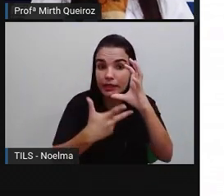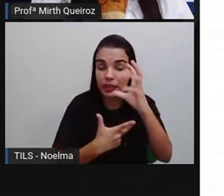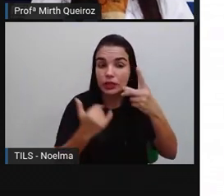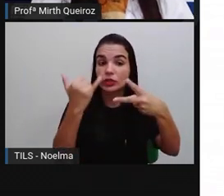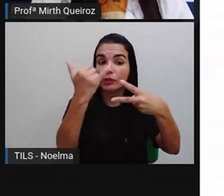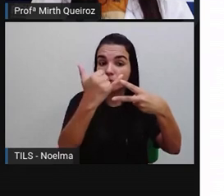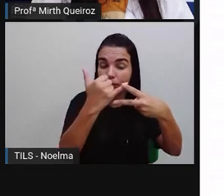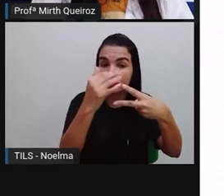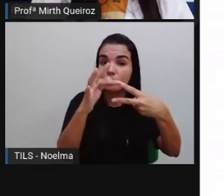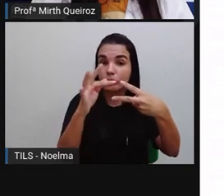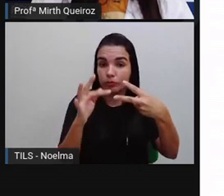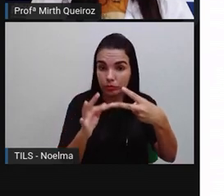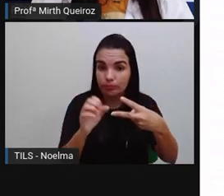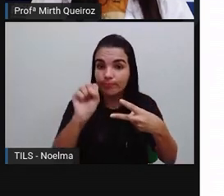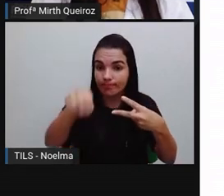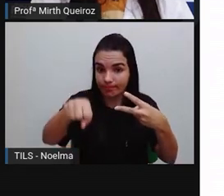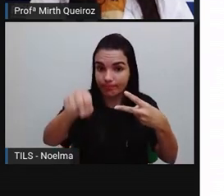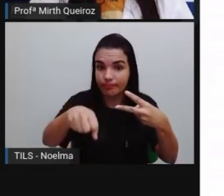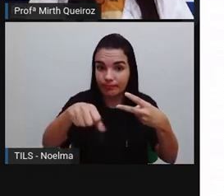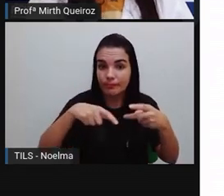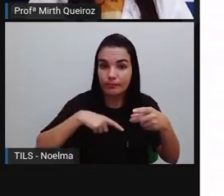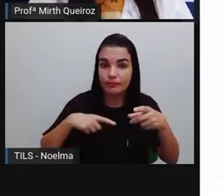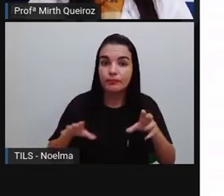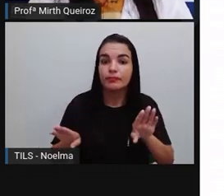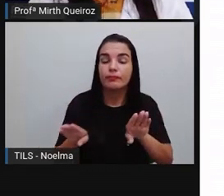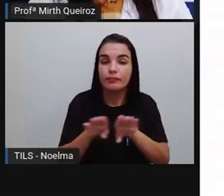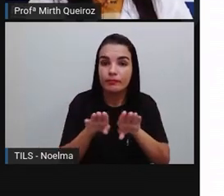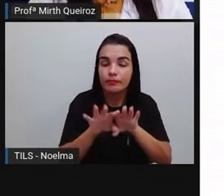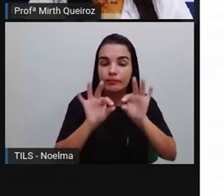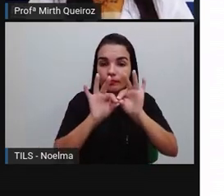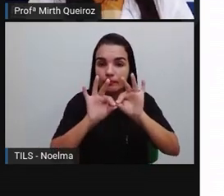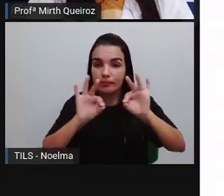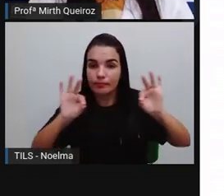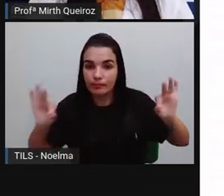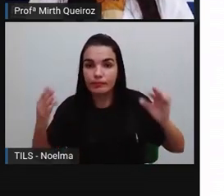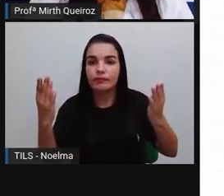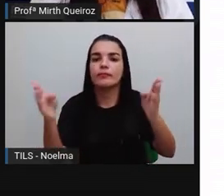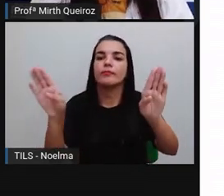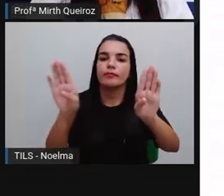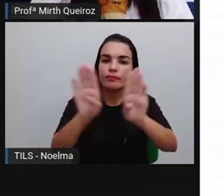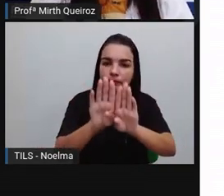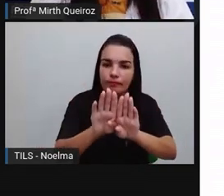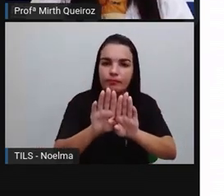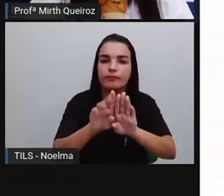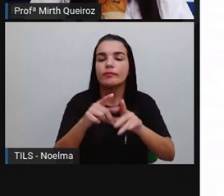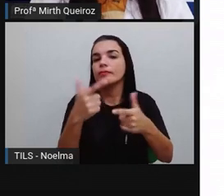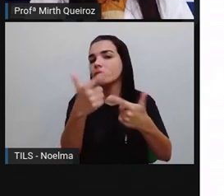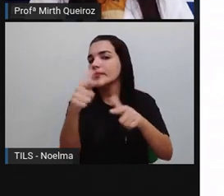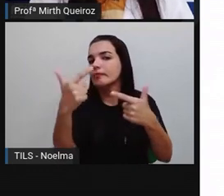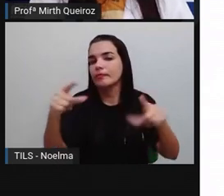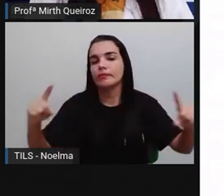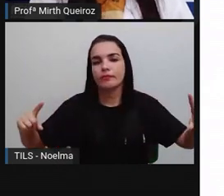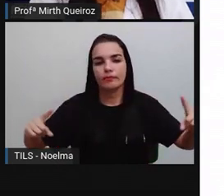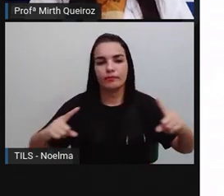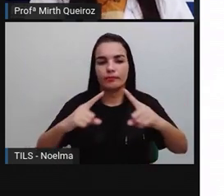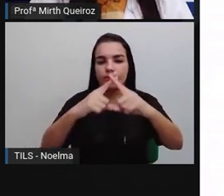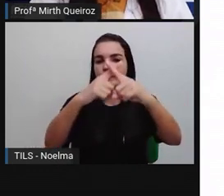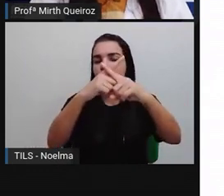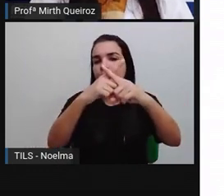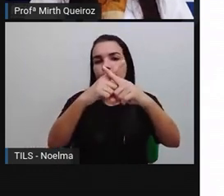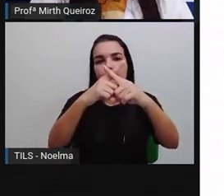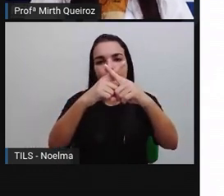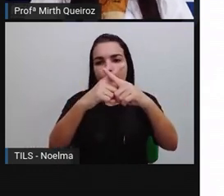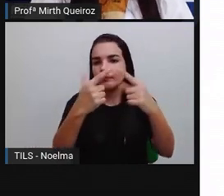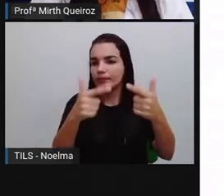-requisitos para ser um polígono. Ele é formado por segmento de reta, ele é fechado e os segmentos de